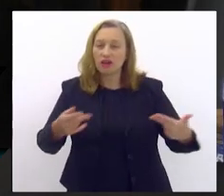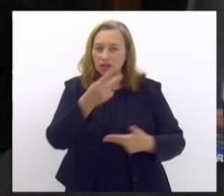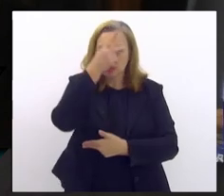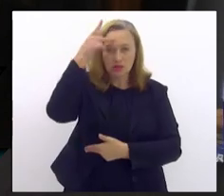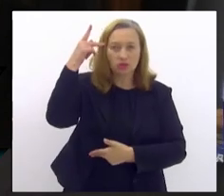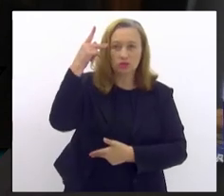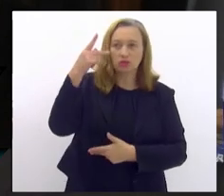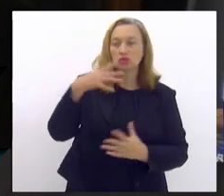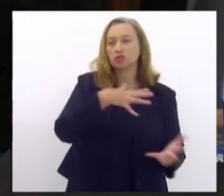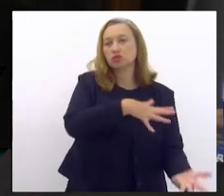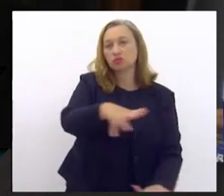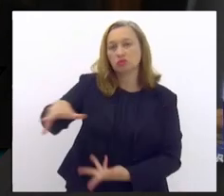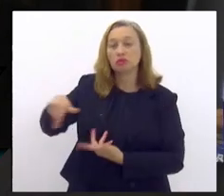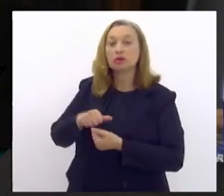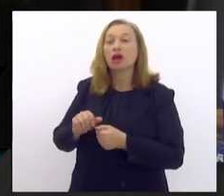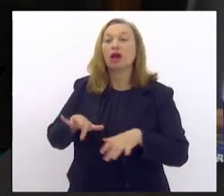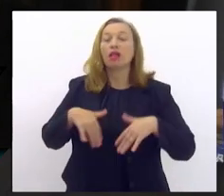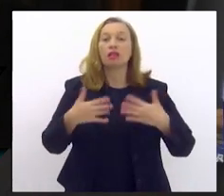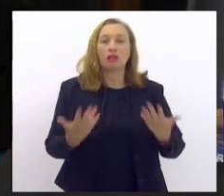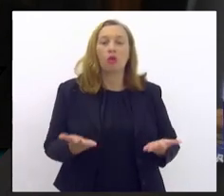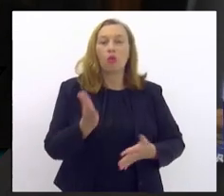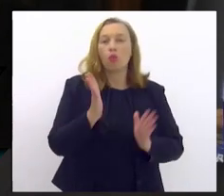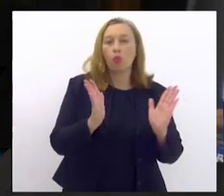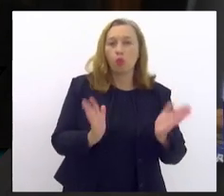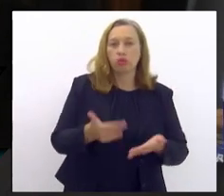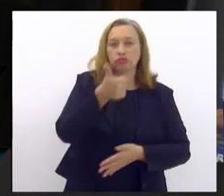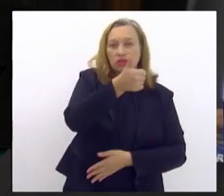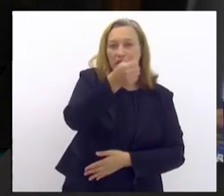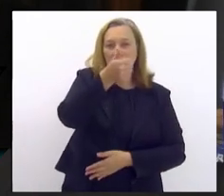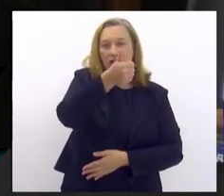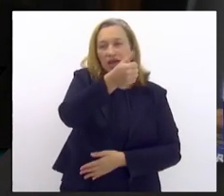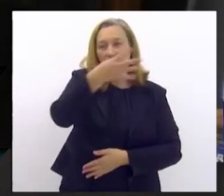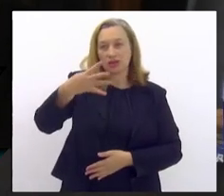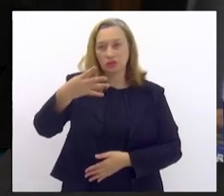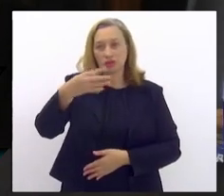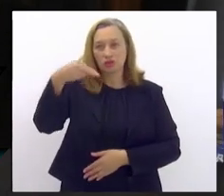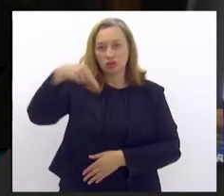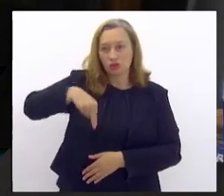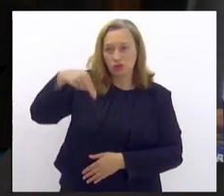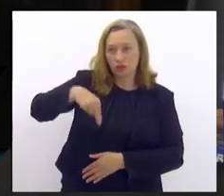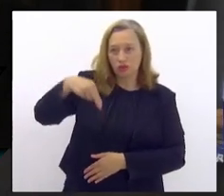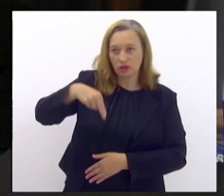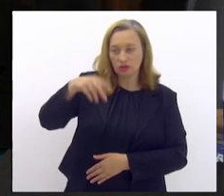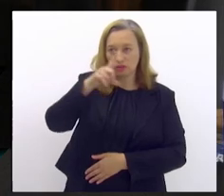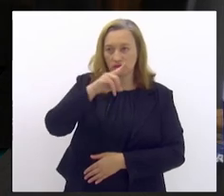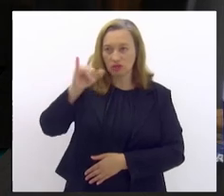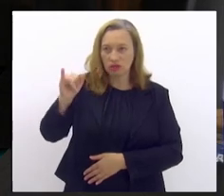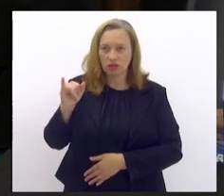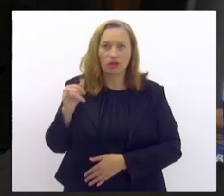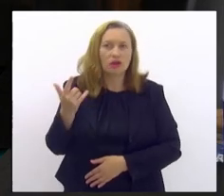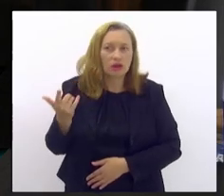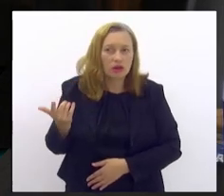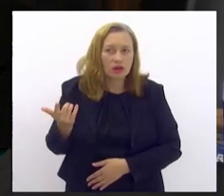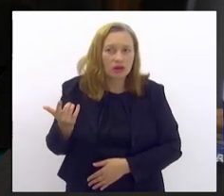mundo. Então, hoje, dia 14 de novembro, vai ser espelhada a